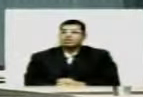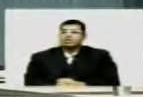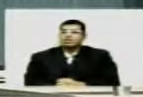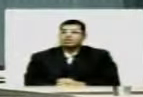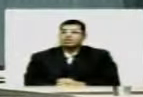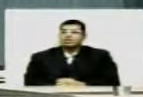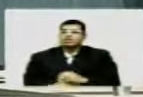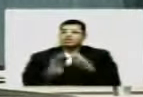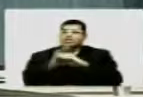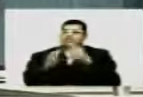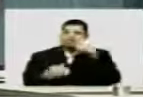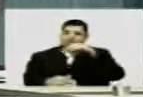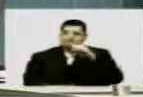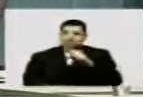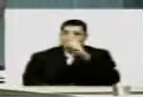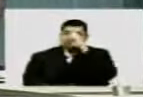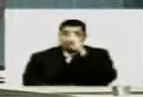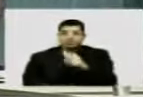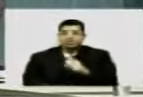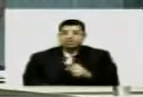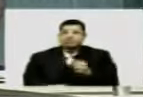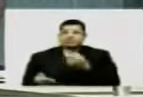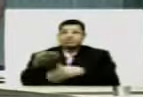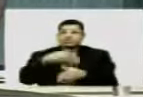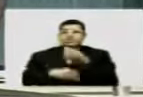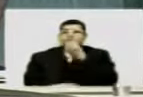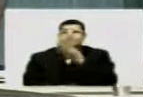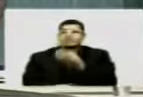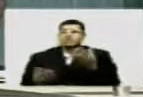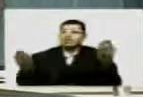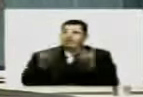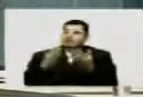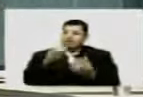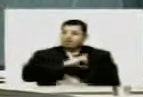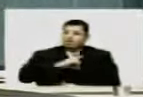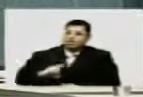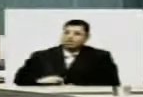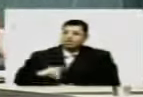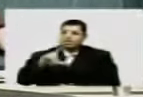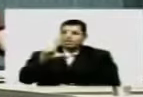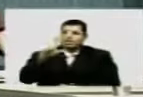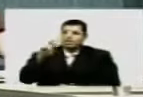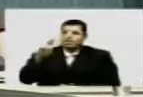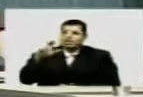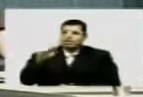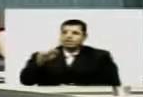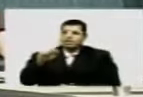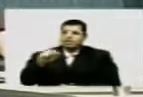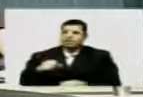-feira, e não foi a audiência. Agora, deputado Luiz Castro,